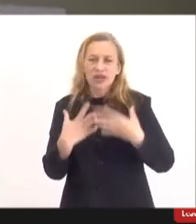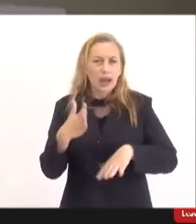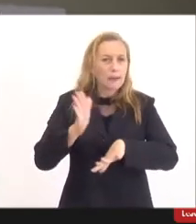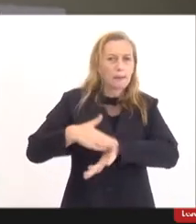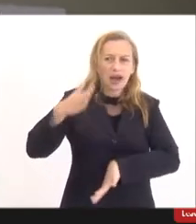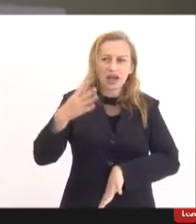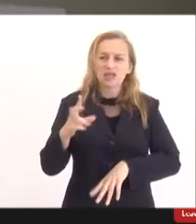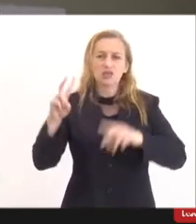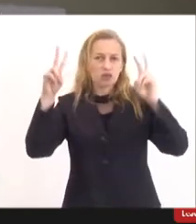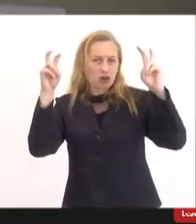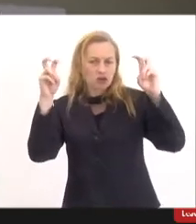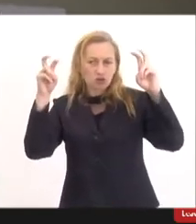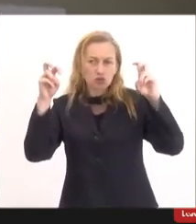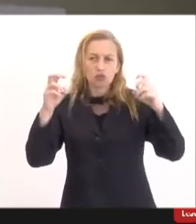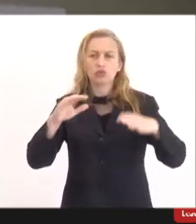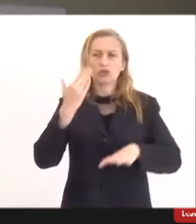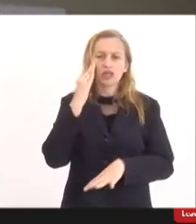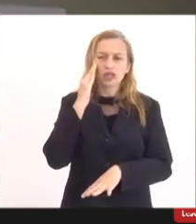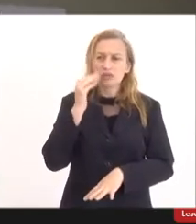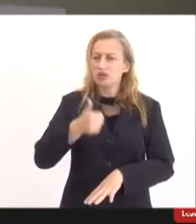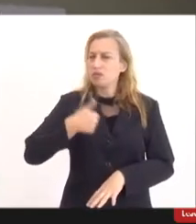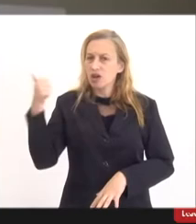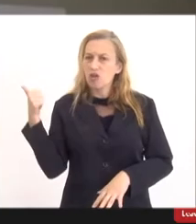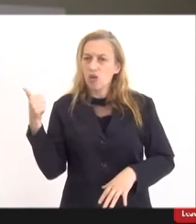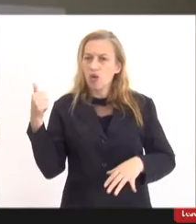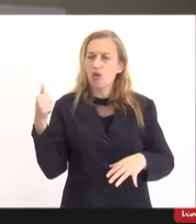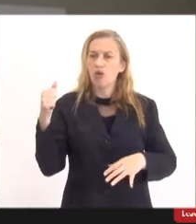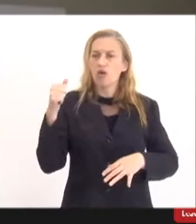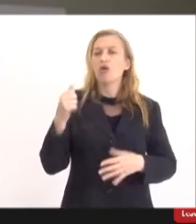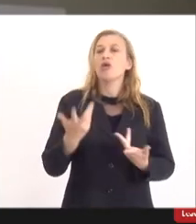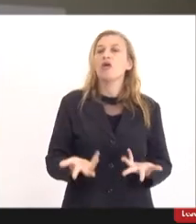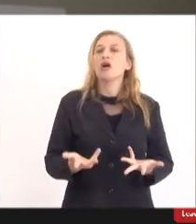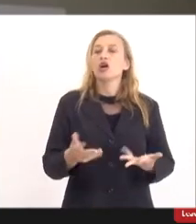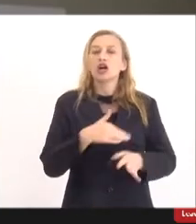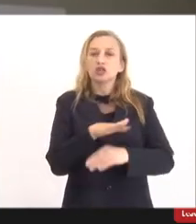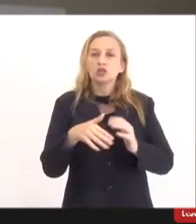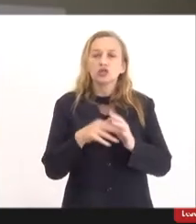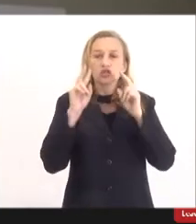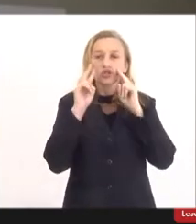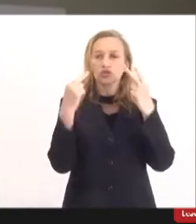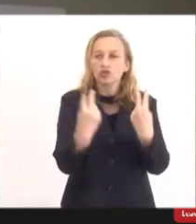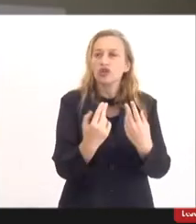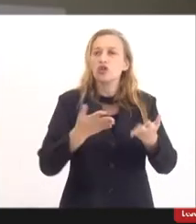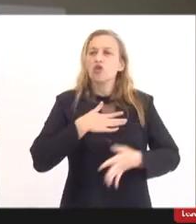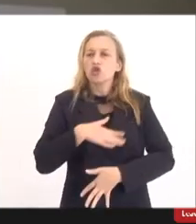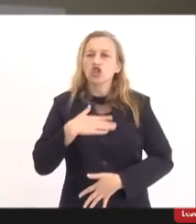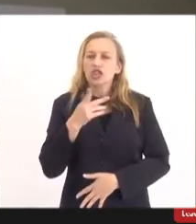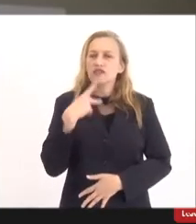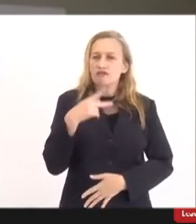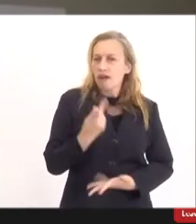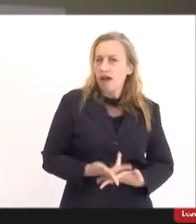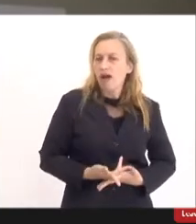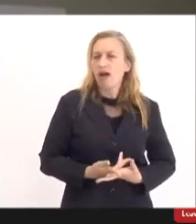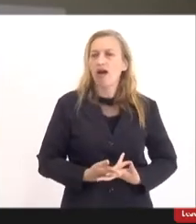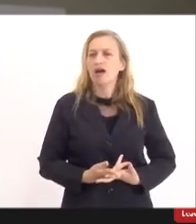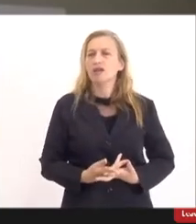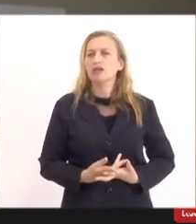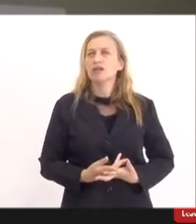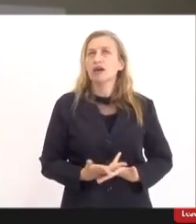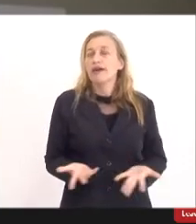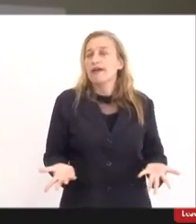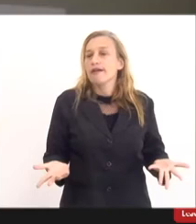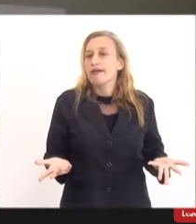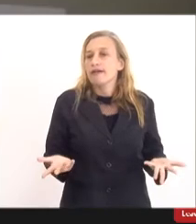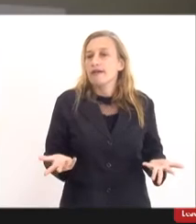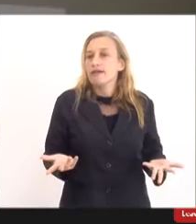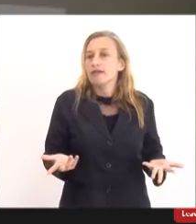o máximo possível o público, as pessoas que estão aqui nos assistindo e eu gostaria de começar falando que